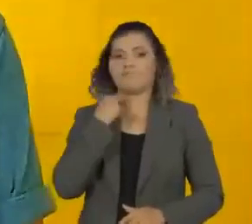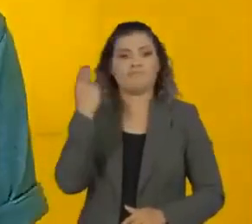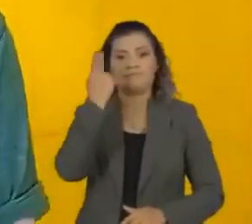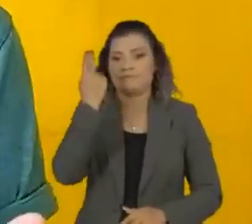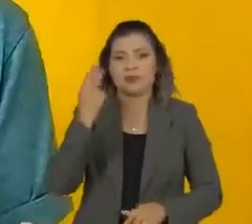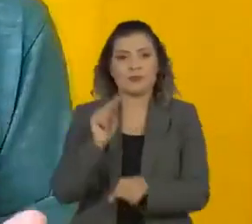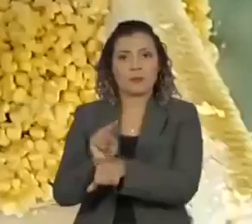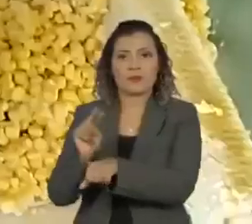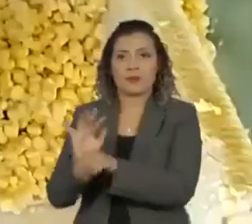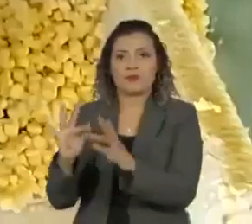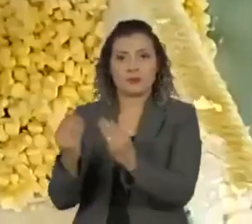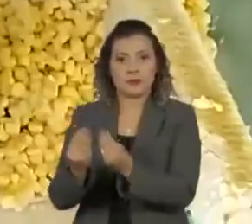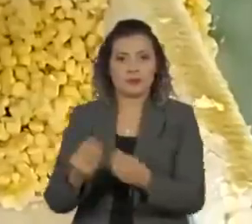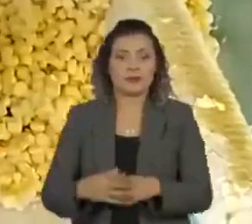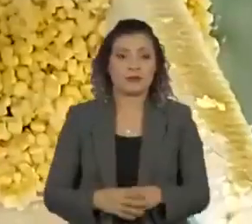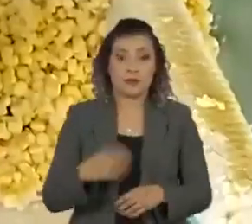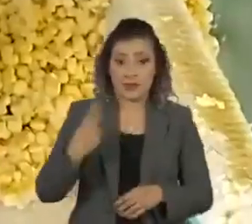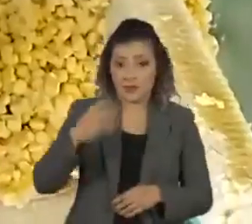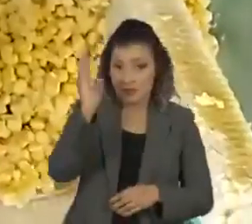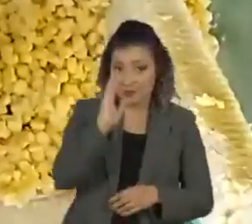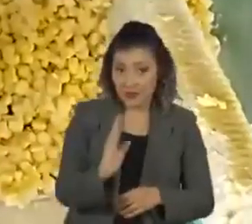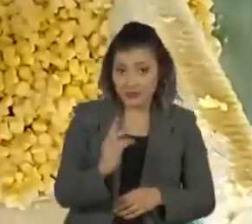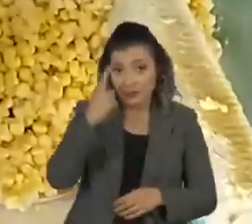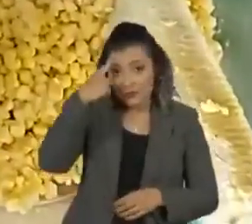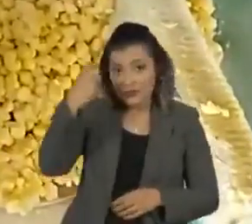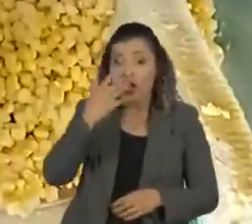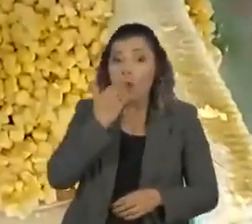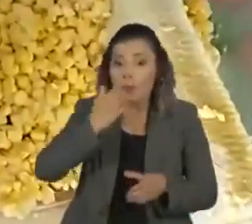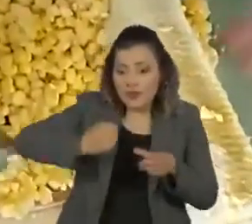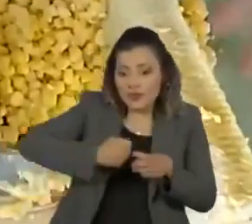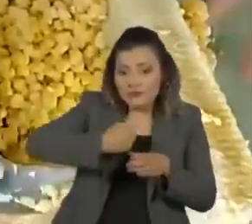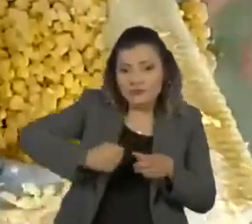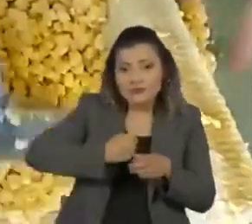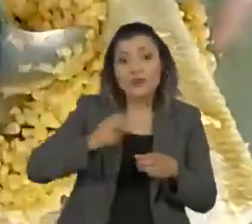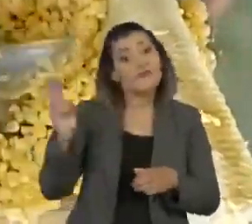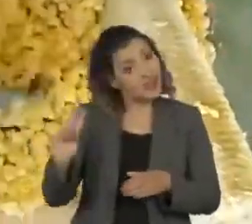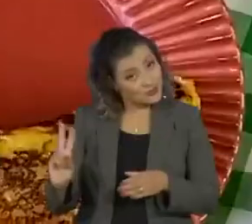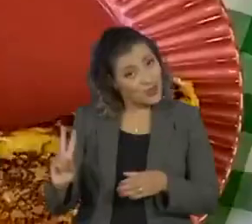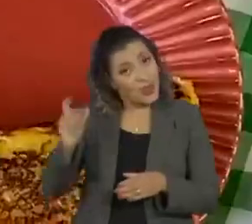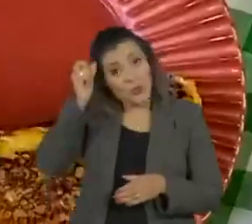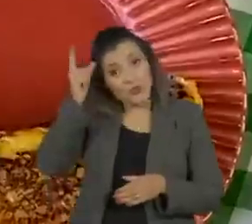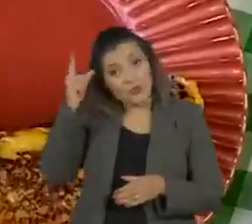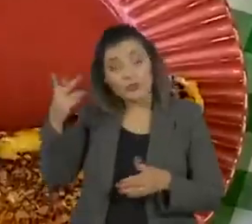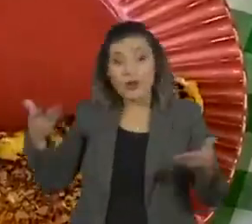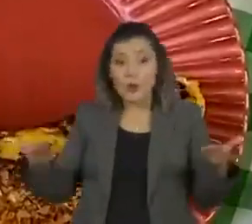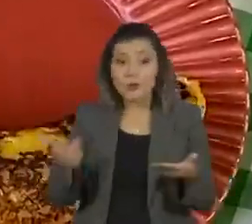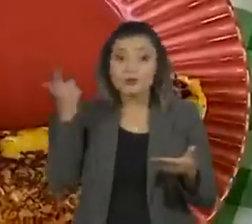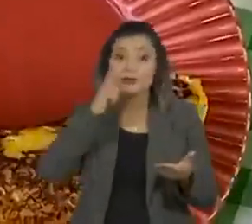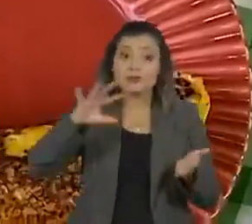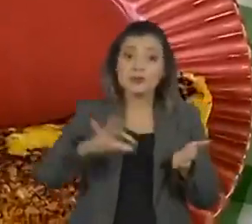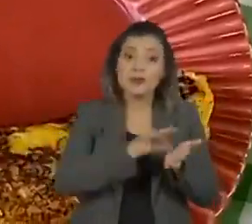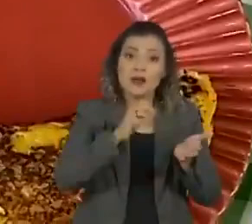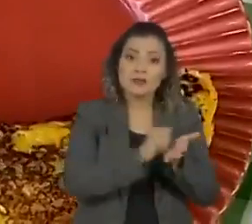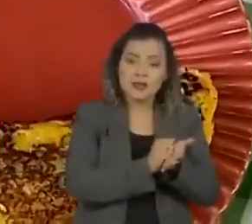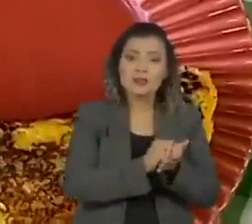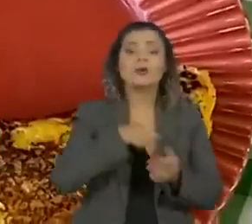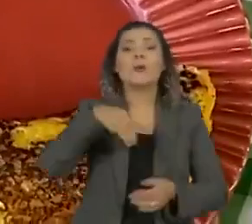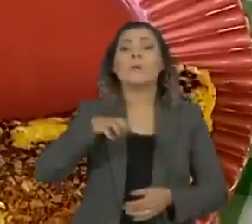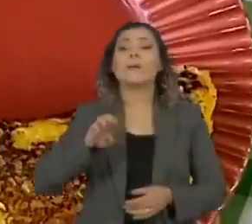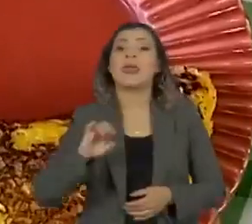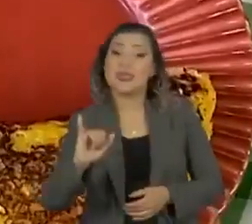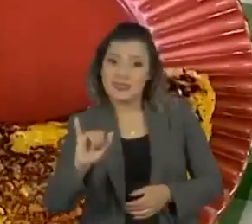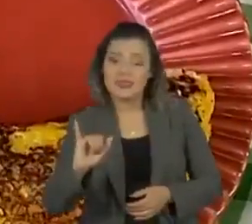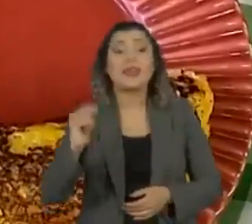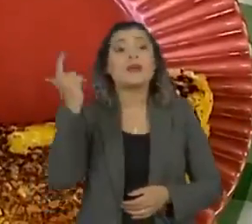mais para sustentar a família. No Brasil teve a ideia de fazer comida venezuelana. Hoje ela conseguiu um cadastro como microempreendedora individual